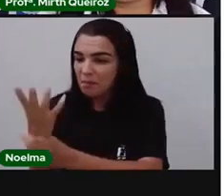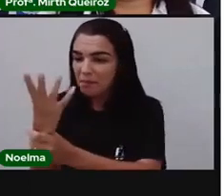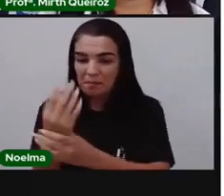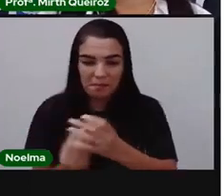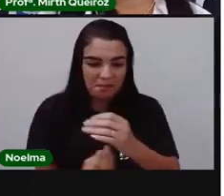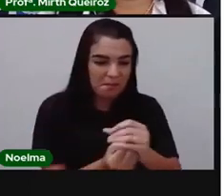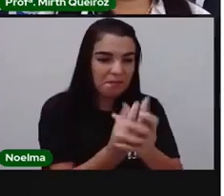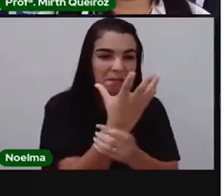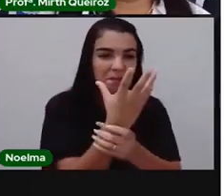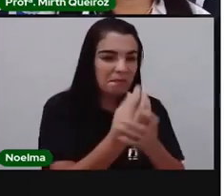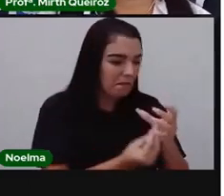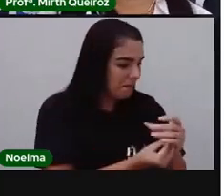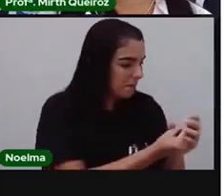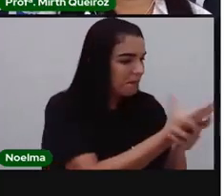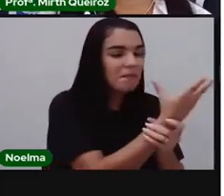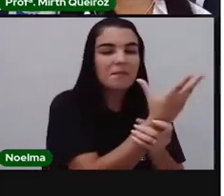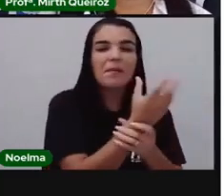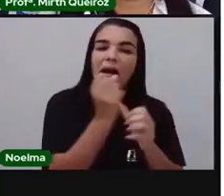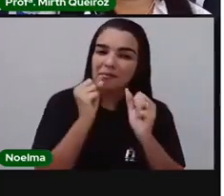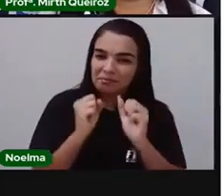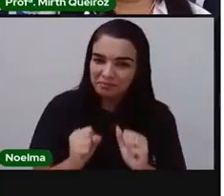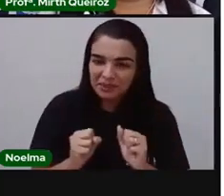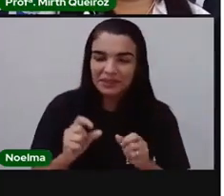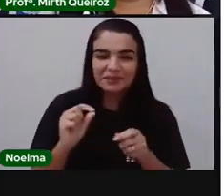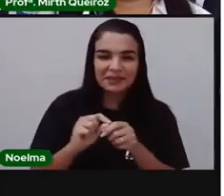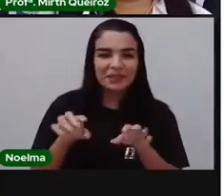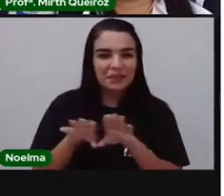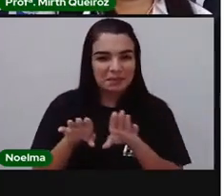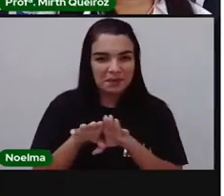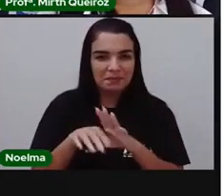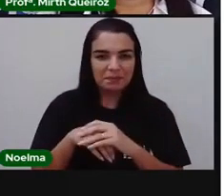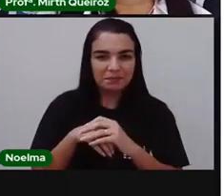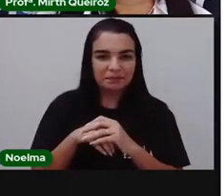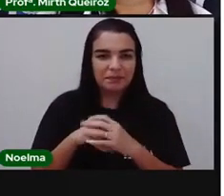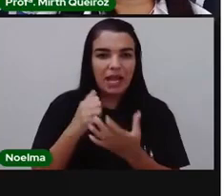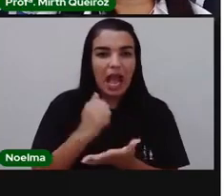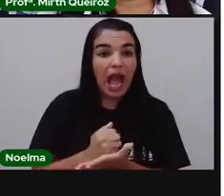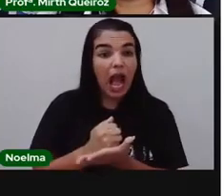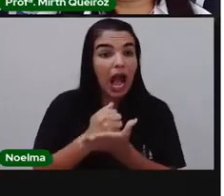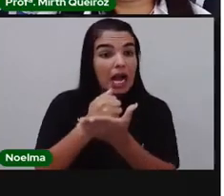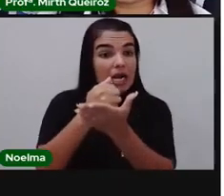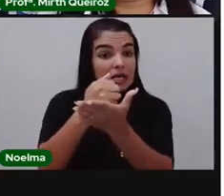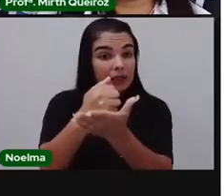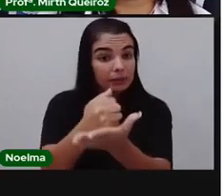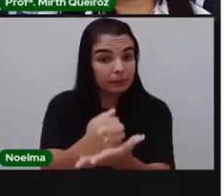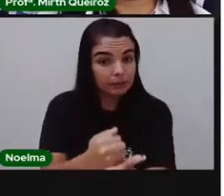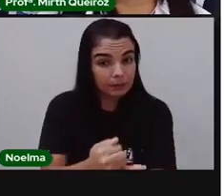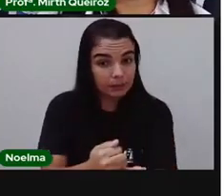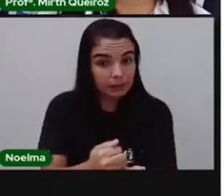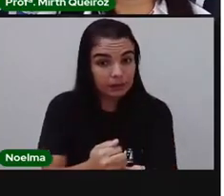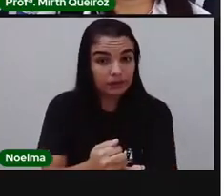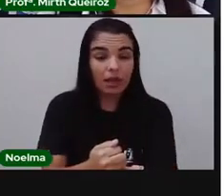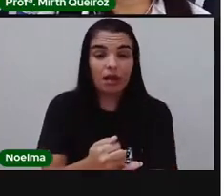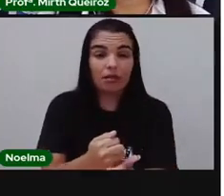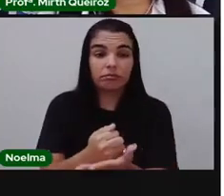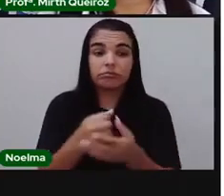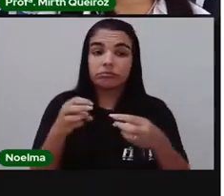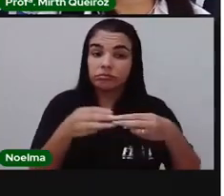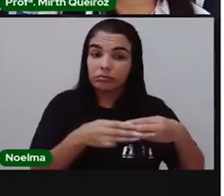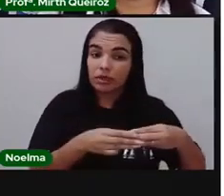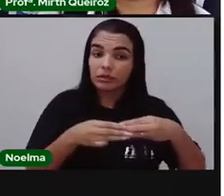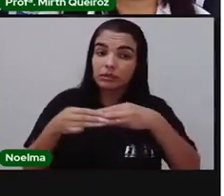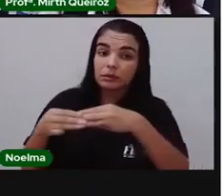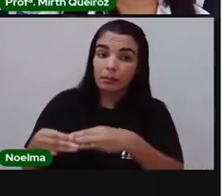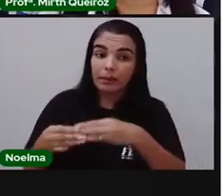alguns animais. Então, é uma forma da gente cuidar dos animais também. Apoiar as espécies ameaçadas, compartilhar informações